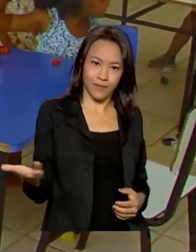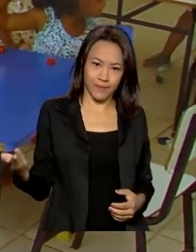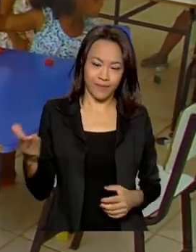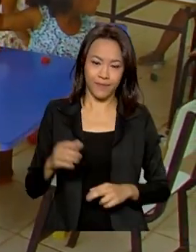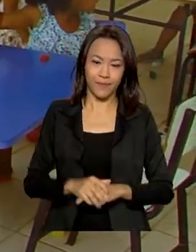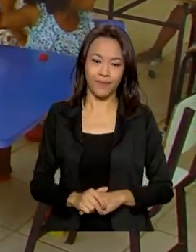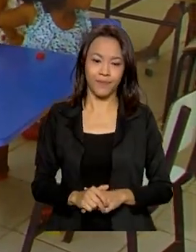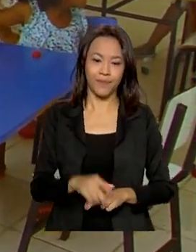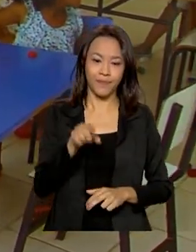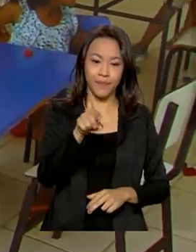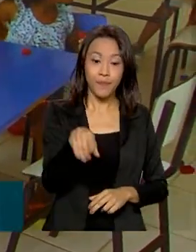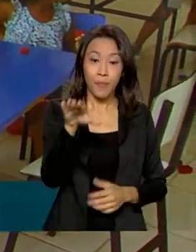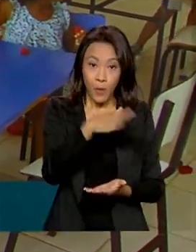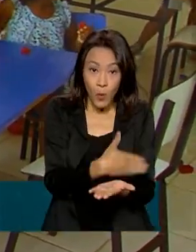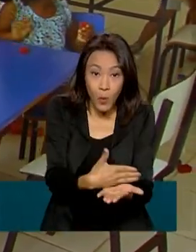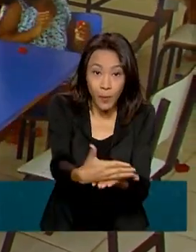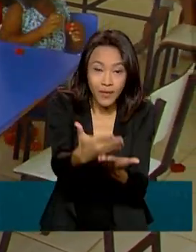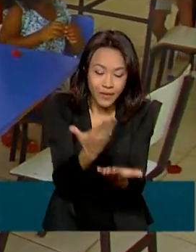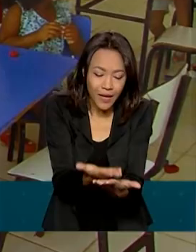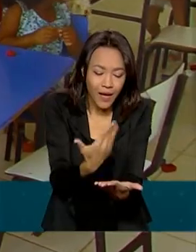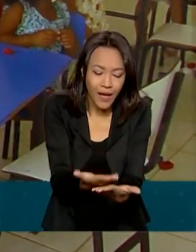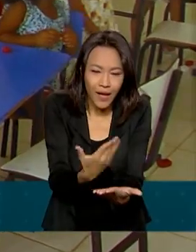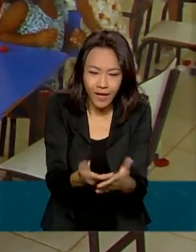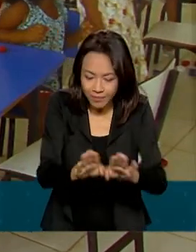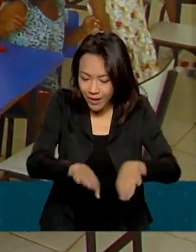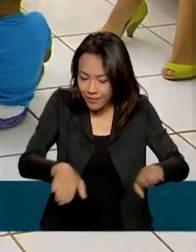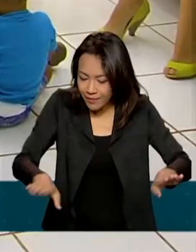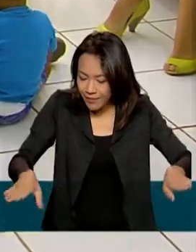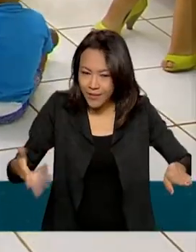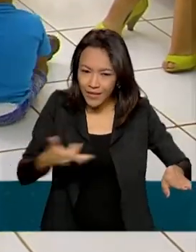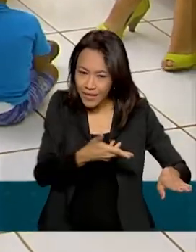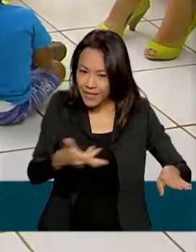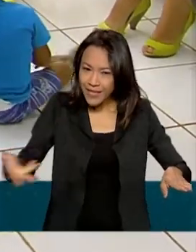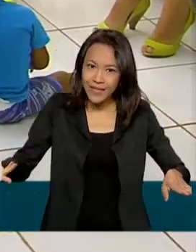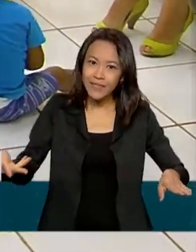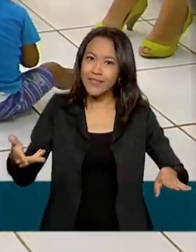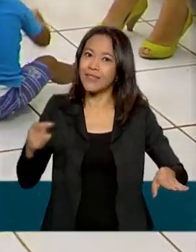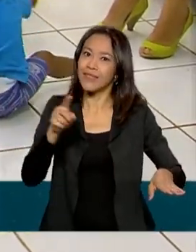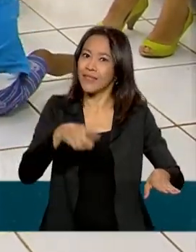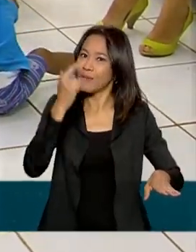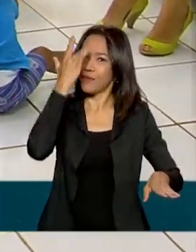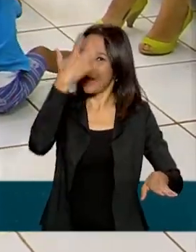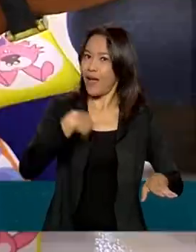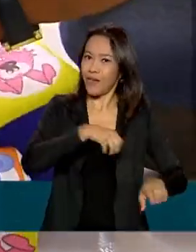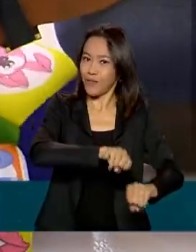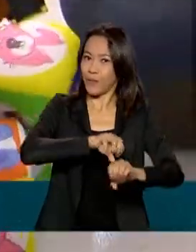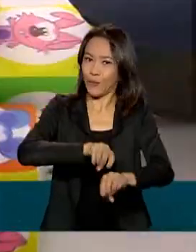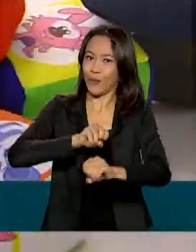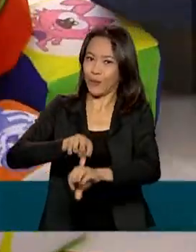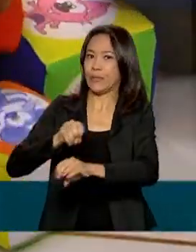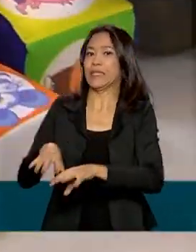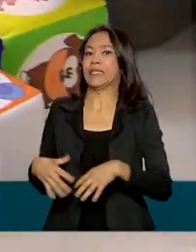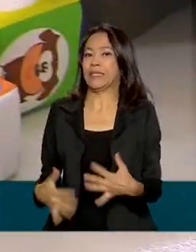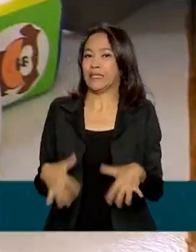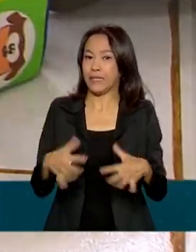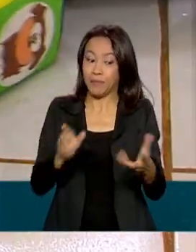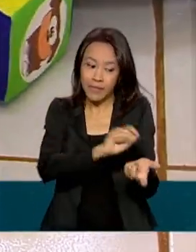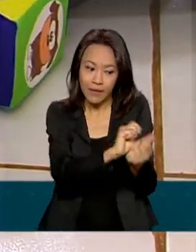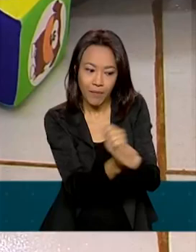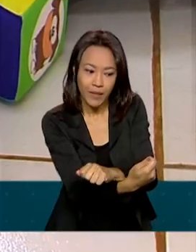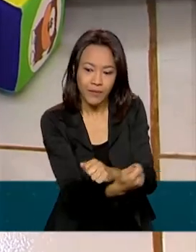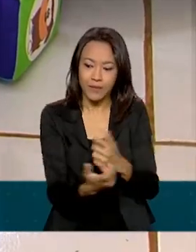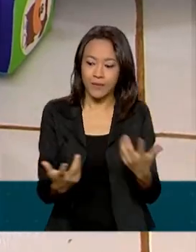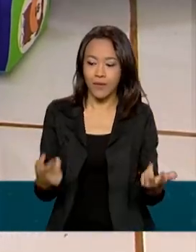O início da vida escolar para qualquer criança não é tarefa muito fácil. É preciso adaptação